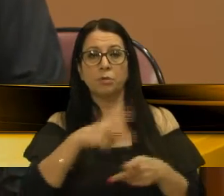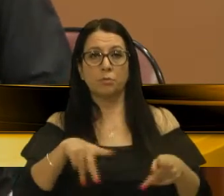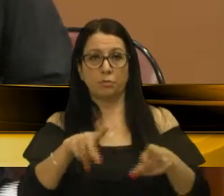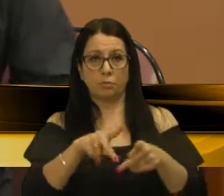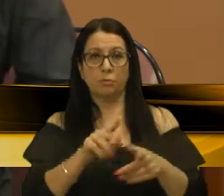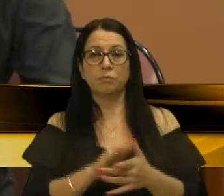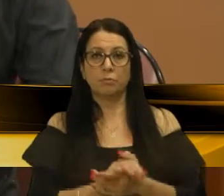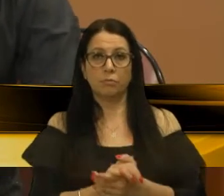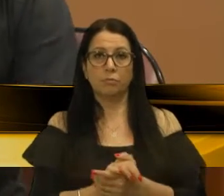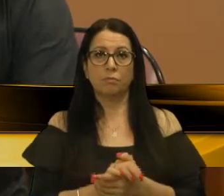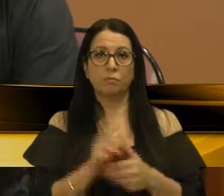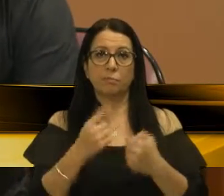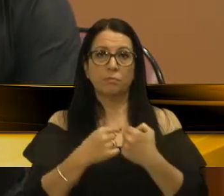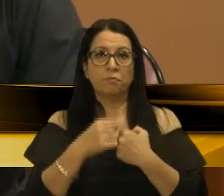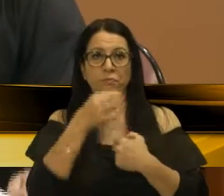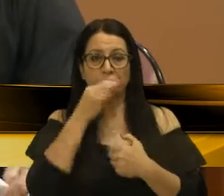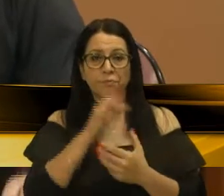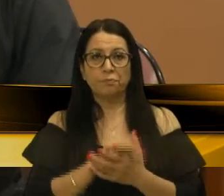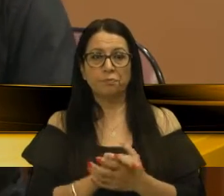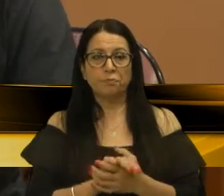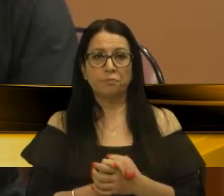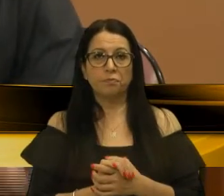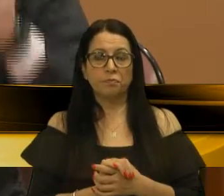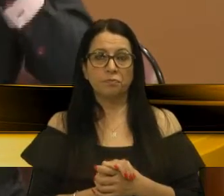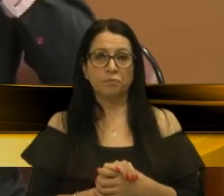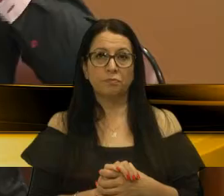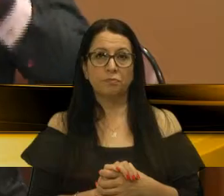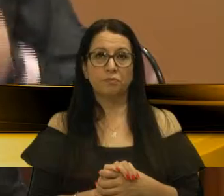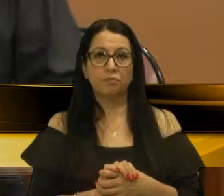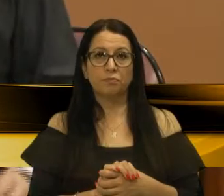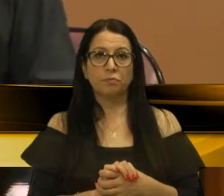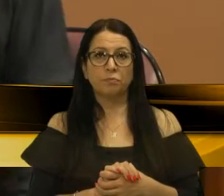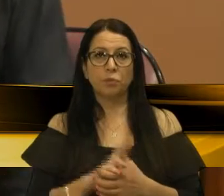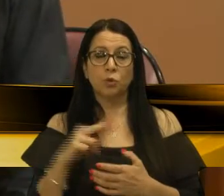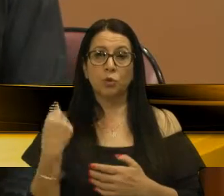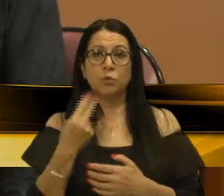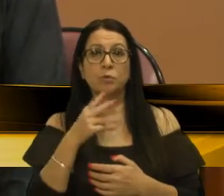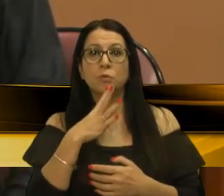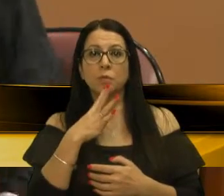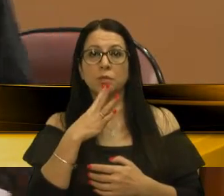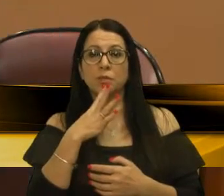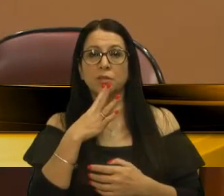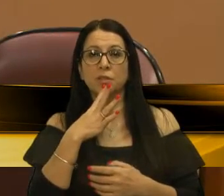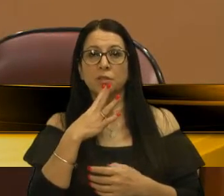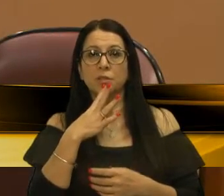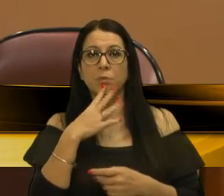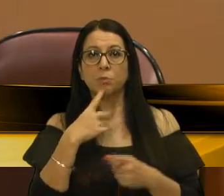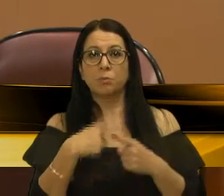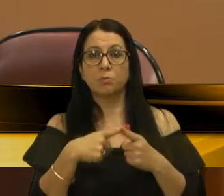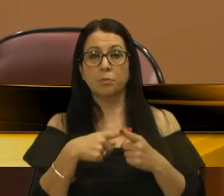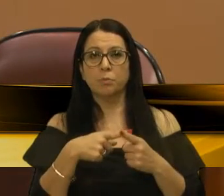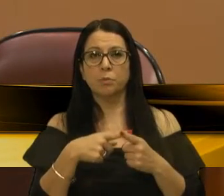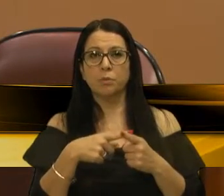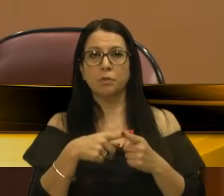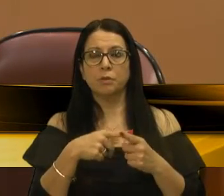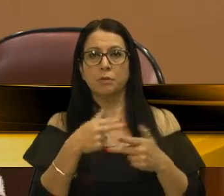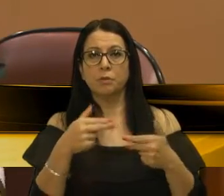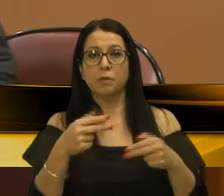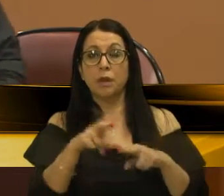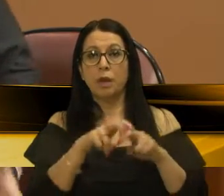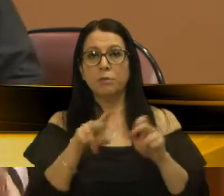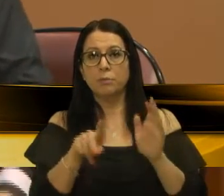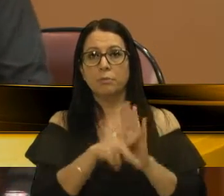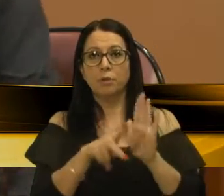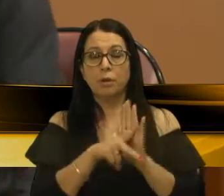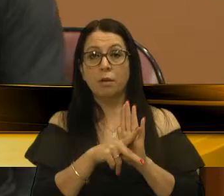do município de Caxias do Sul. A gente muito bem conhece, até por causa própria, de